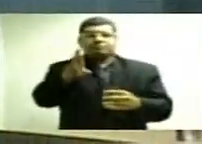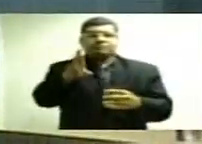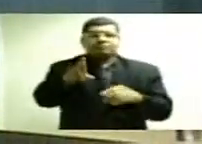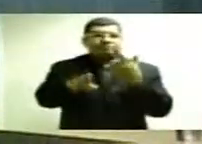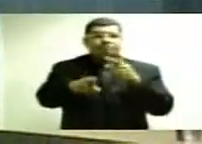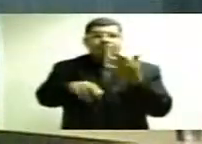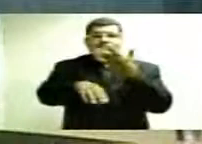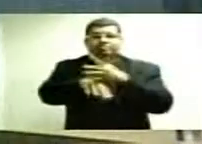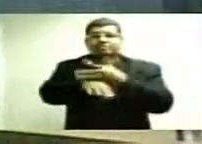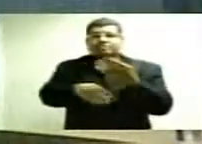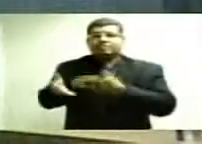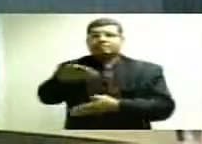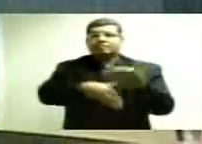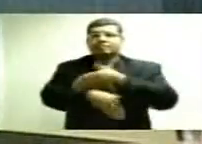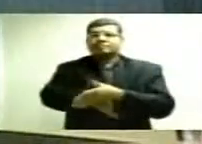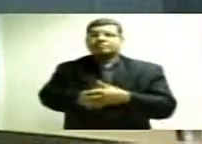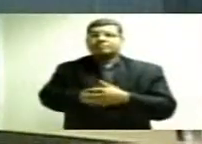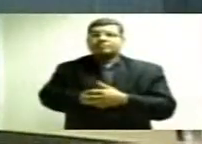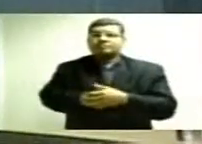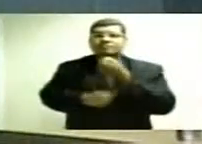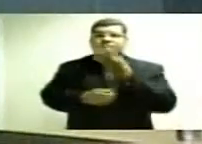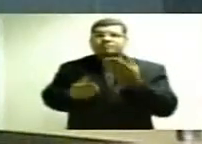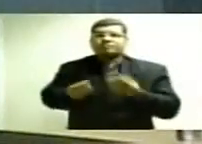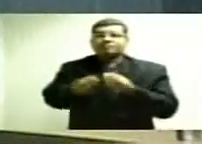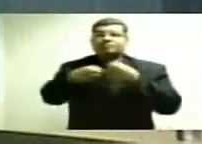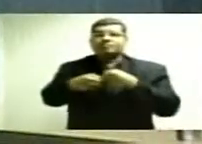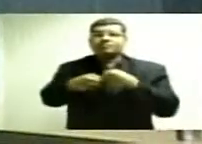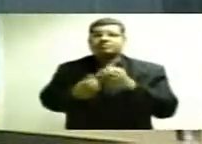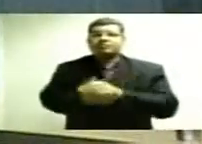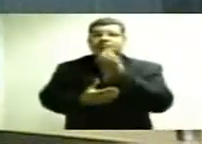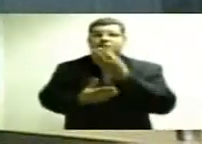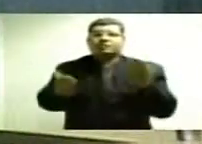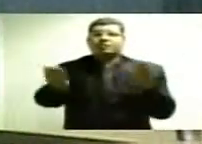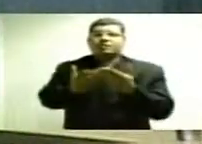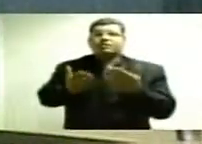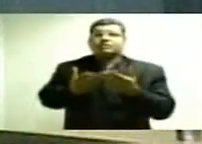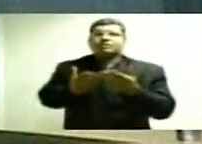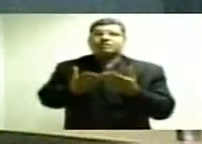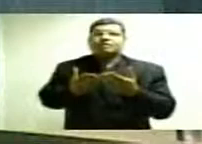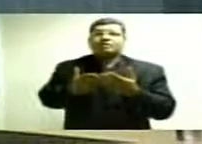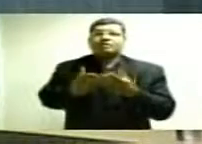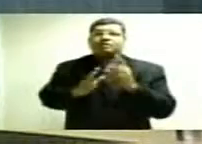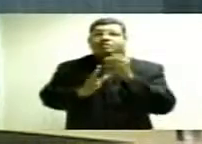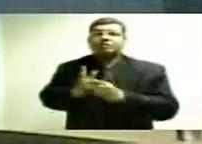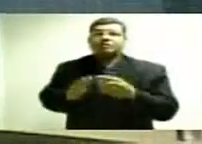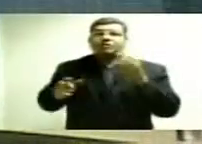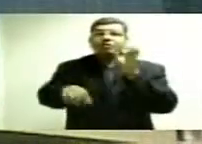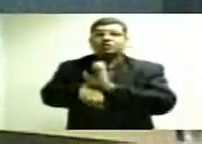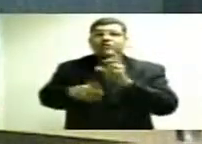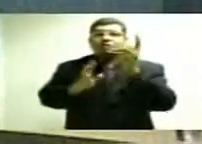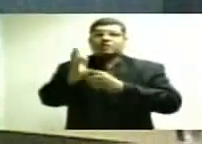não executa a obra porque não tem a garantia de que vai receber. E agora, o Estado decide